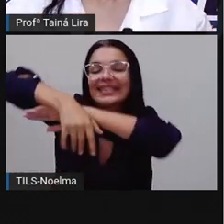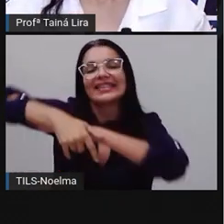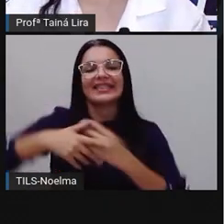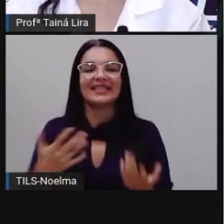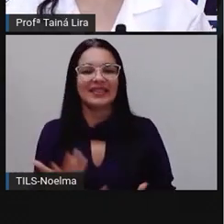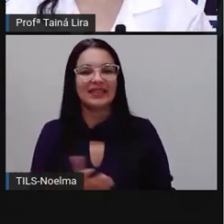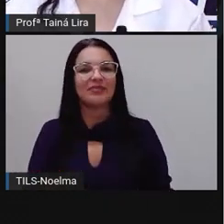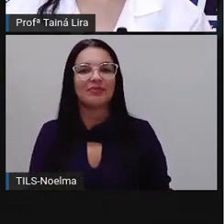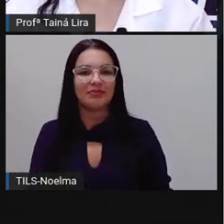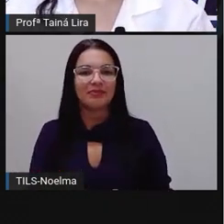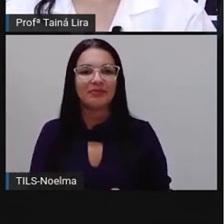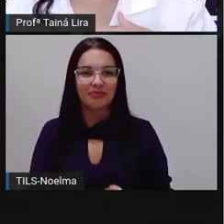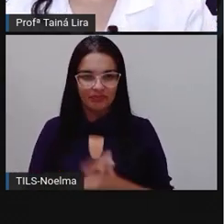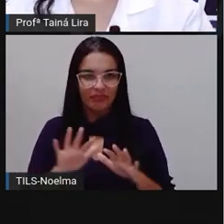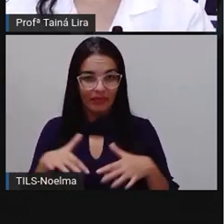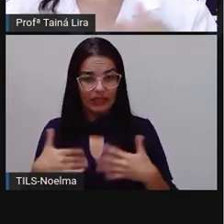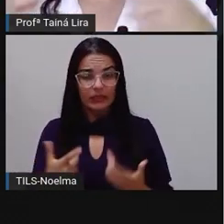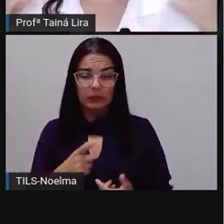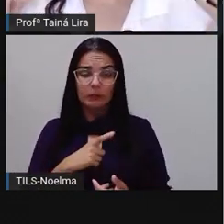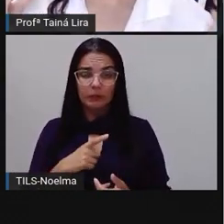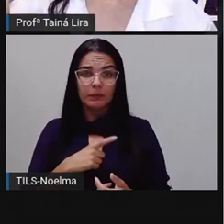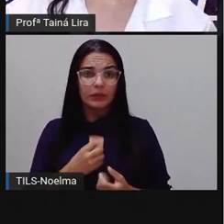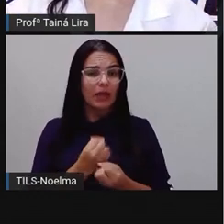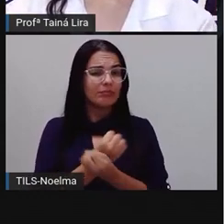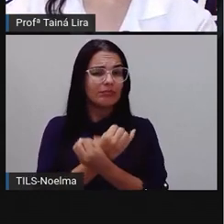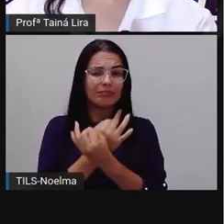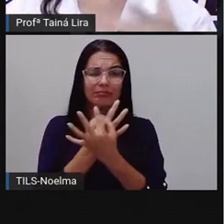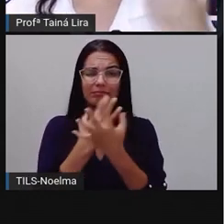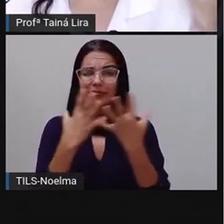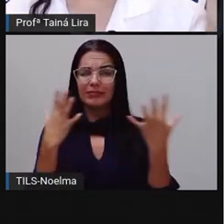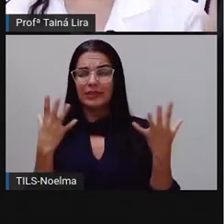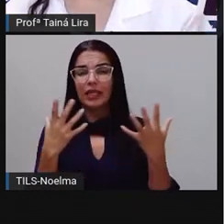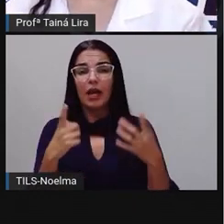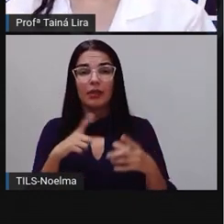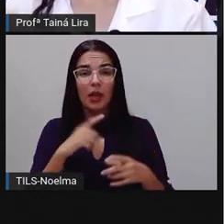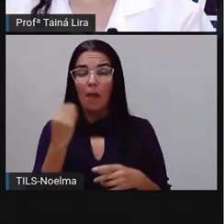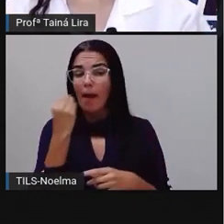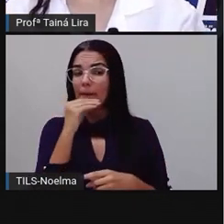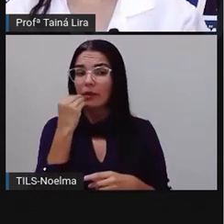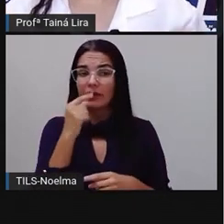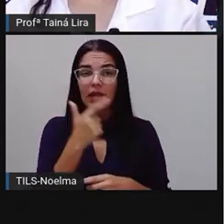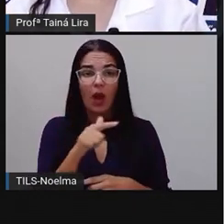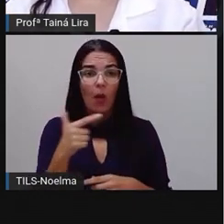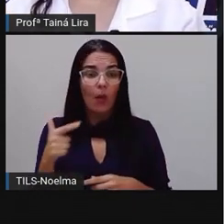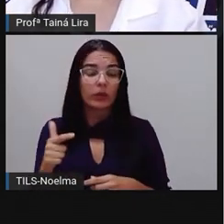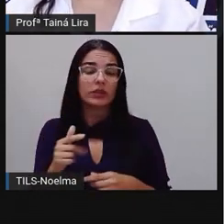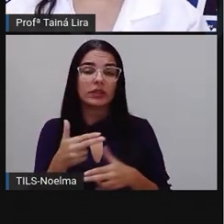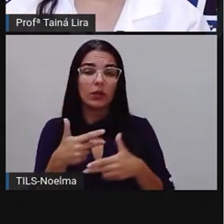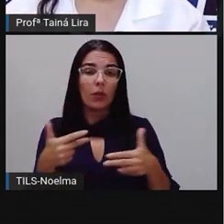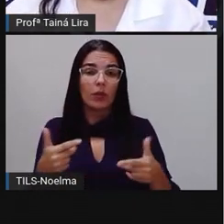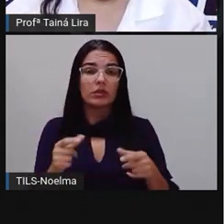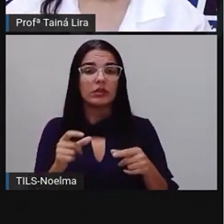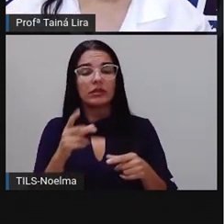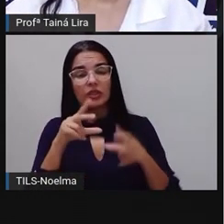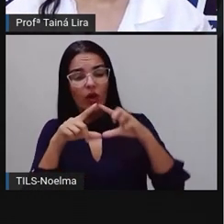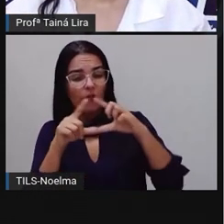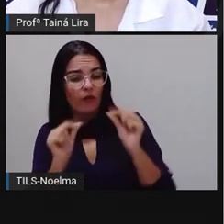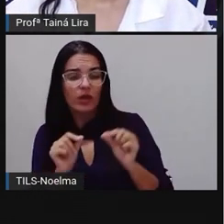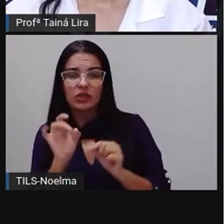bom? Então, ó, tem plantas aí que nós vamos aproveitar outras partes além das folhas, certo?